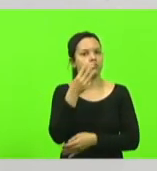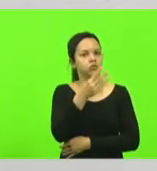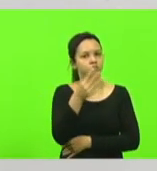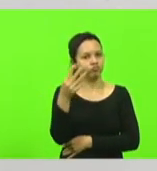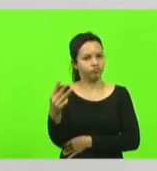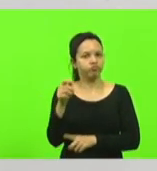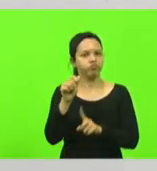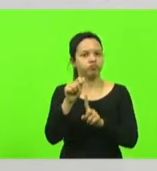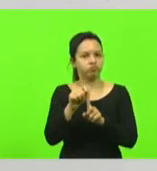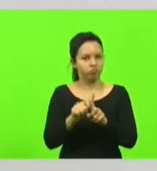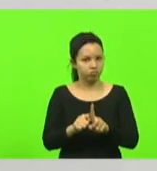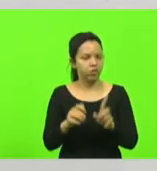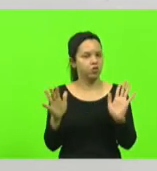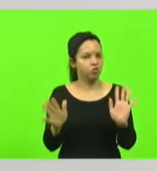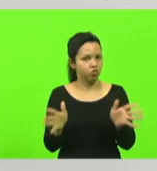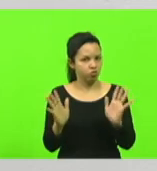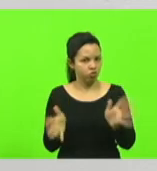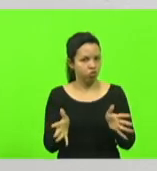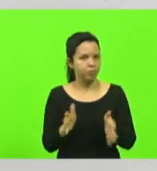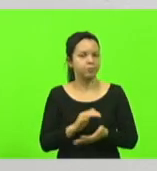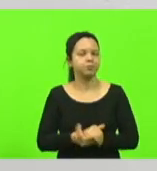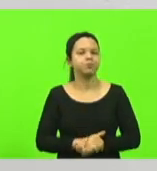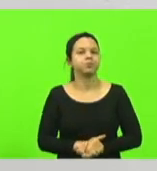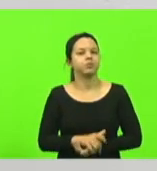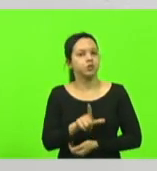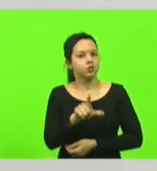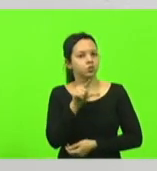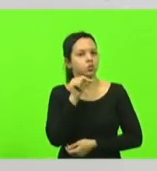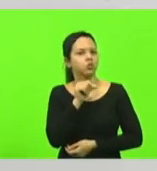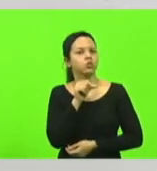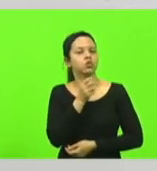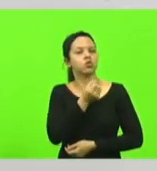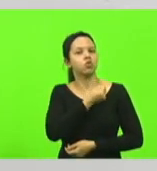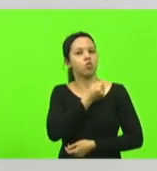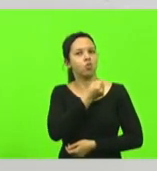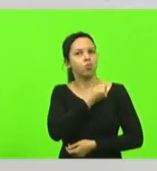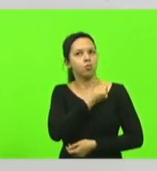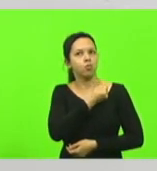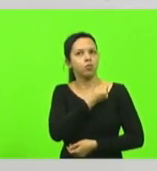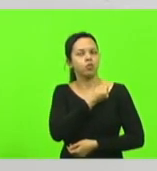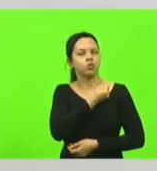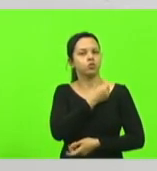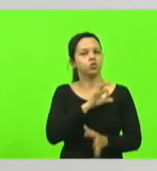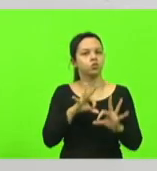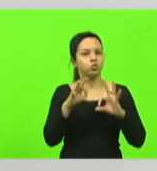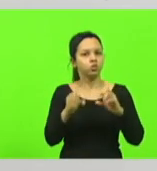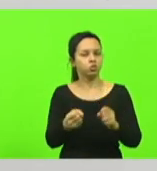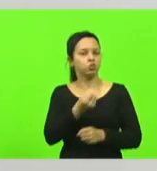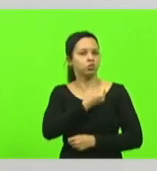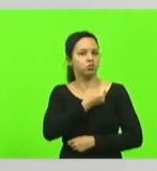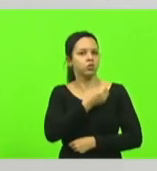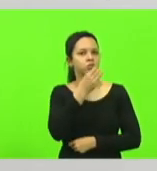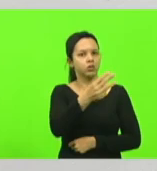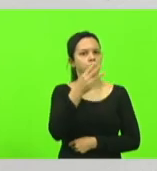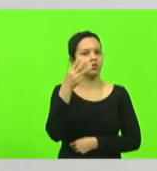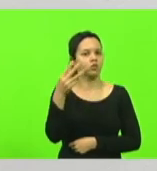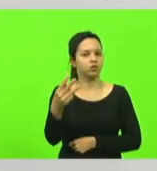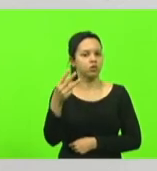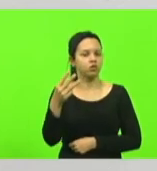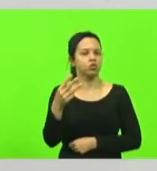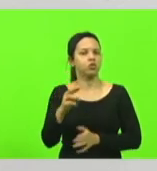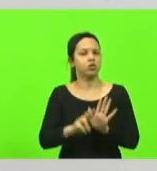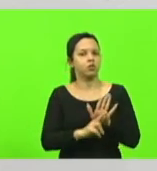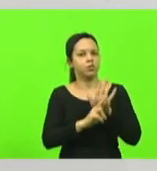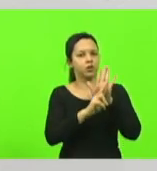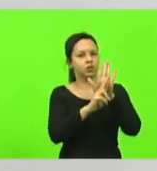mês e escolhi esse número para aquilo que aquilo tudo que esse número 33 representa quero falar a